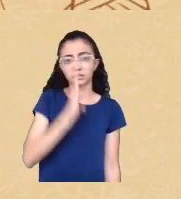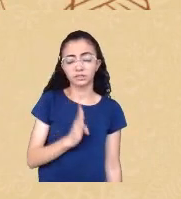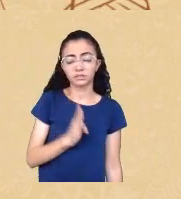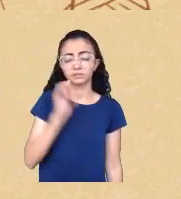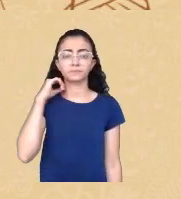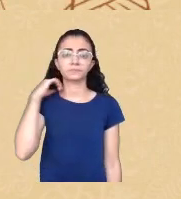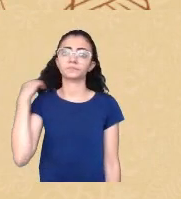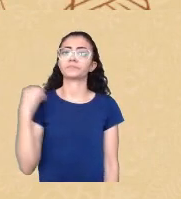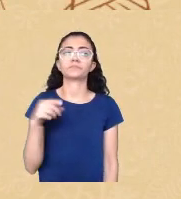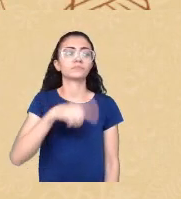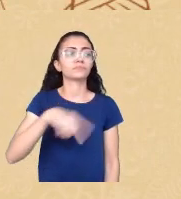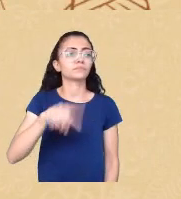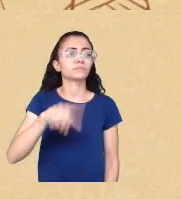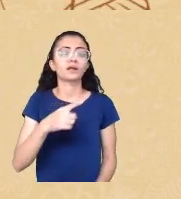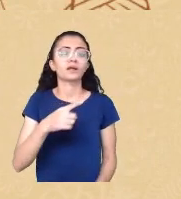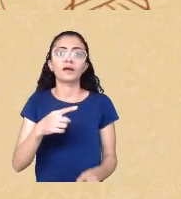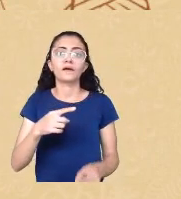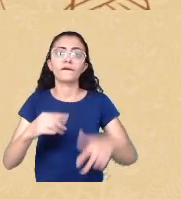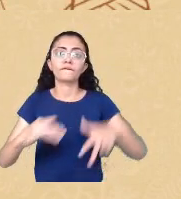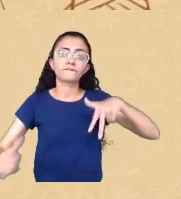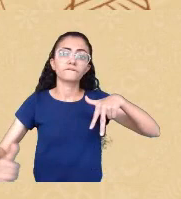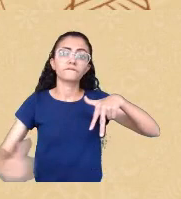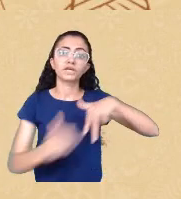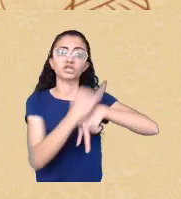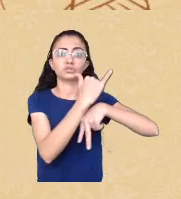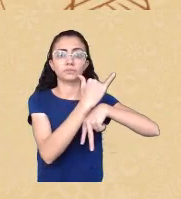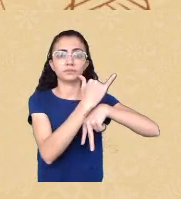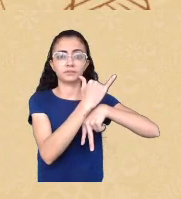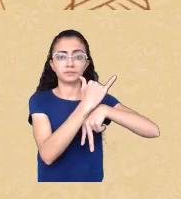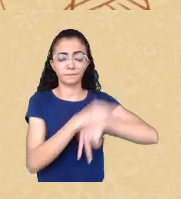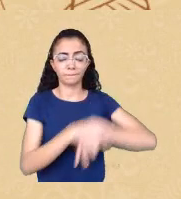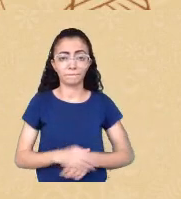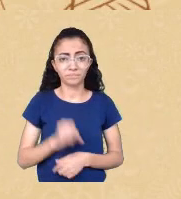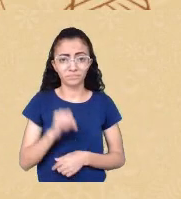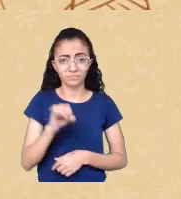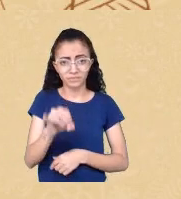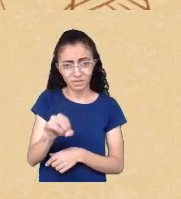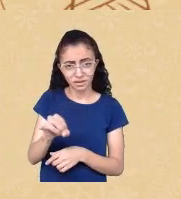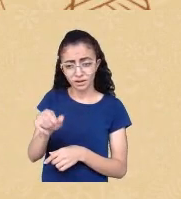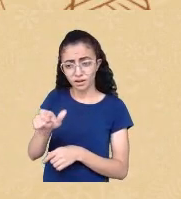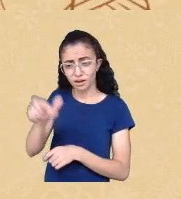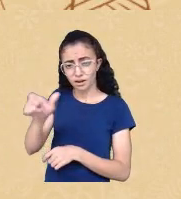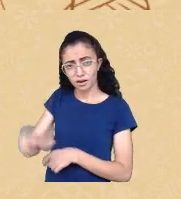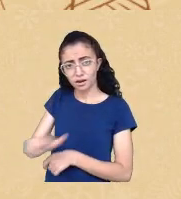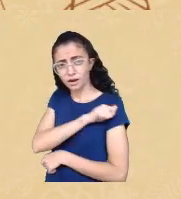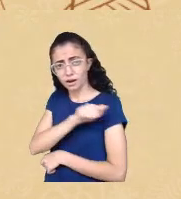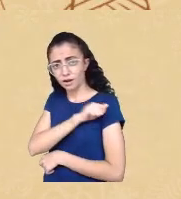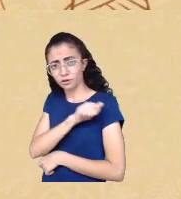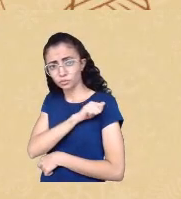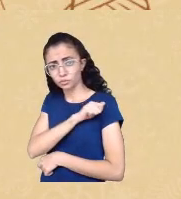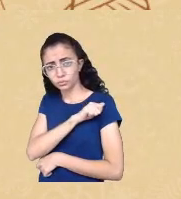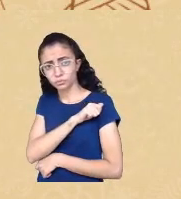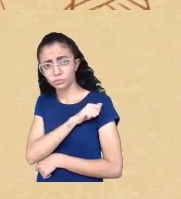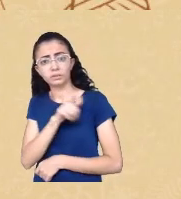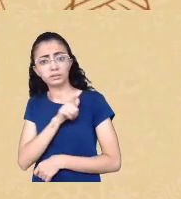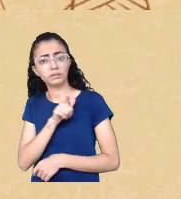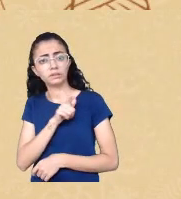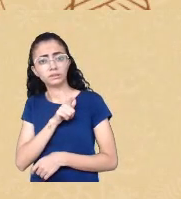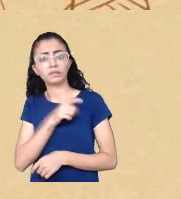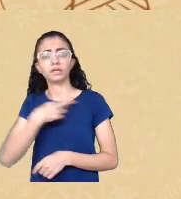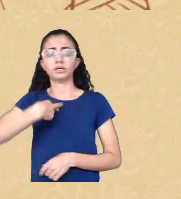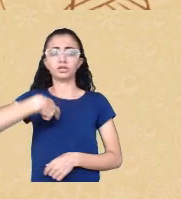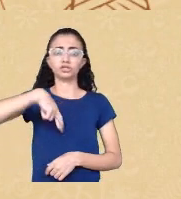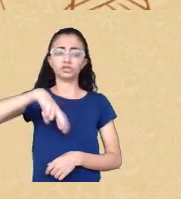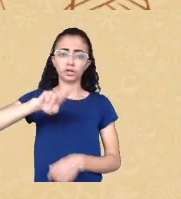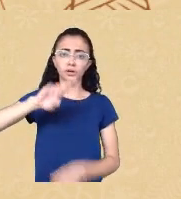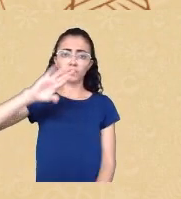vítimas então se eu tenho uma aluna ou um aluno que está em situação de obrigação em um desses segmentos religiosos